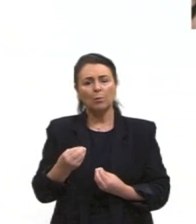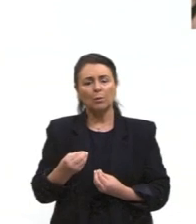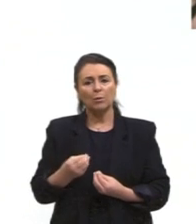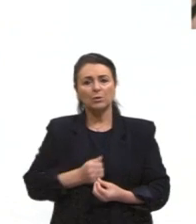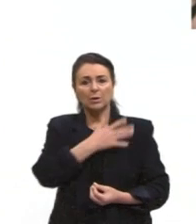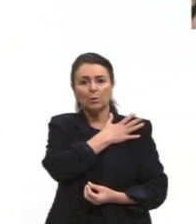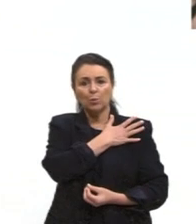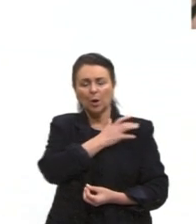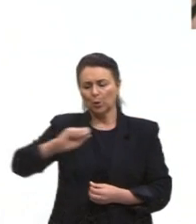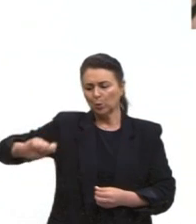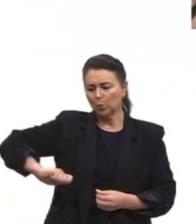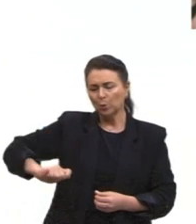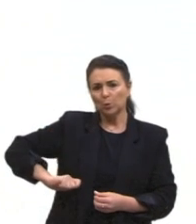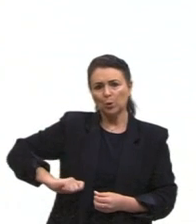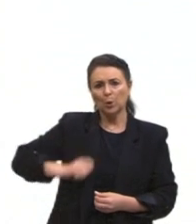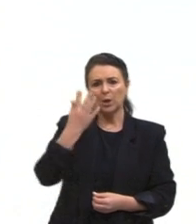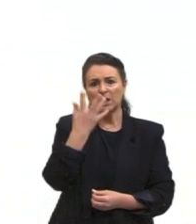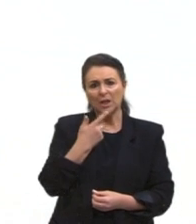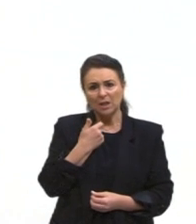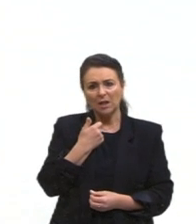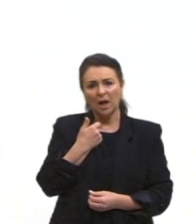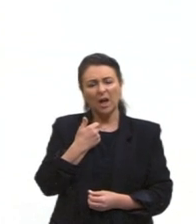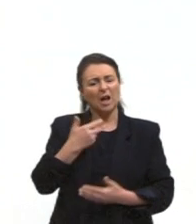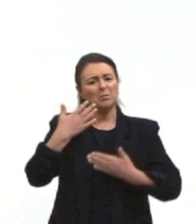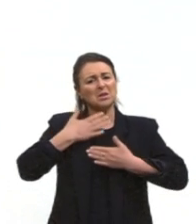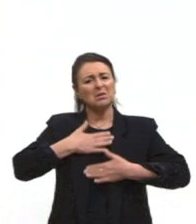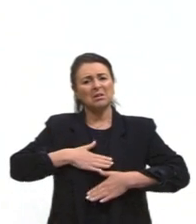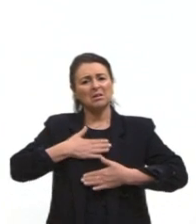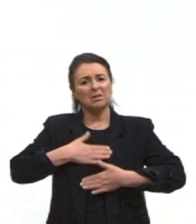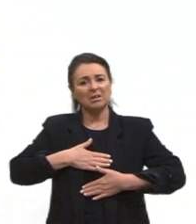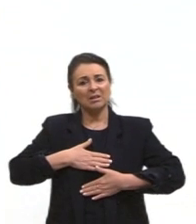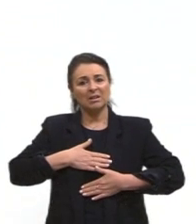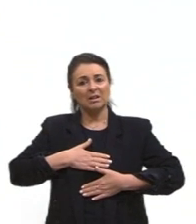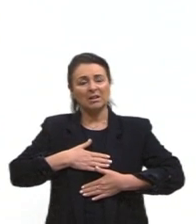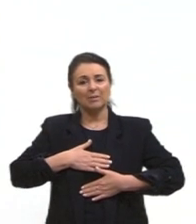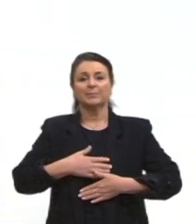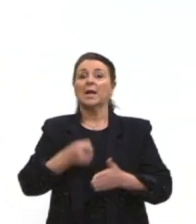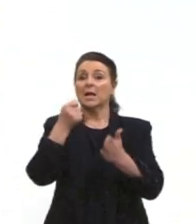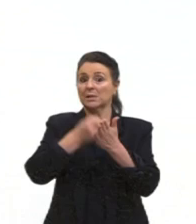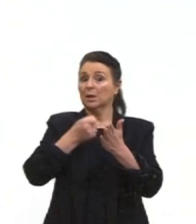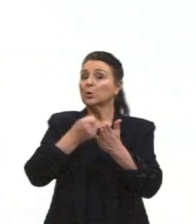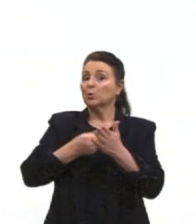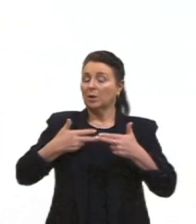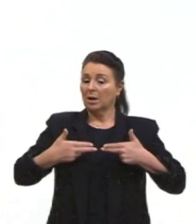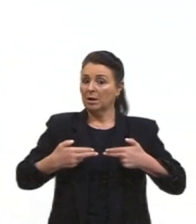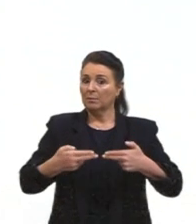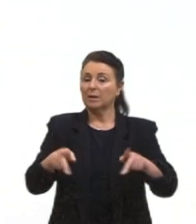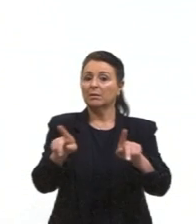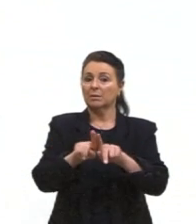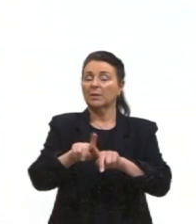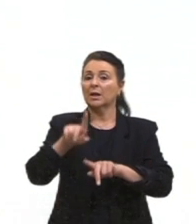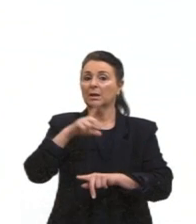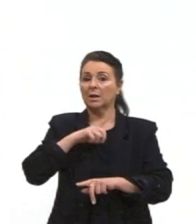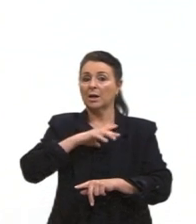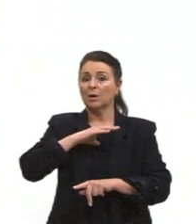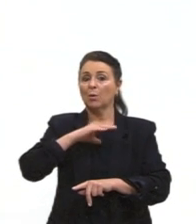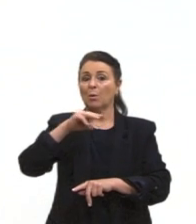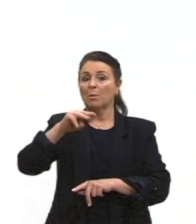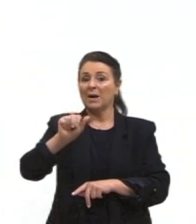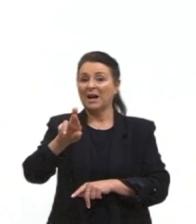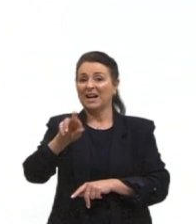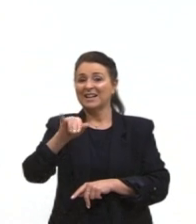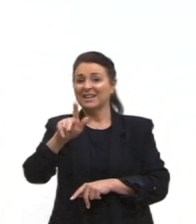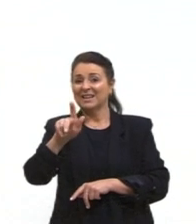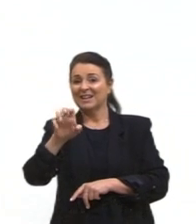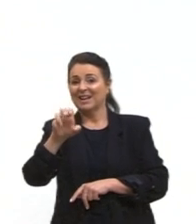pode ser considerada branda? A gente vai falar um pouquinho dessa luta armada, tem Carlos Marguela que foi um dos